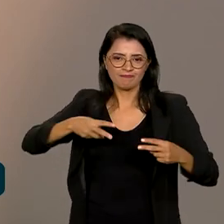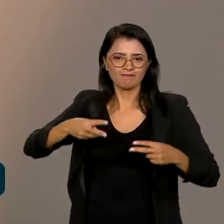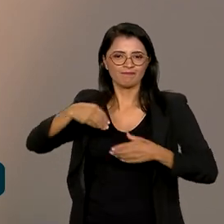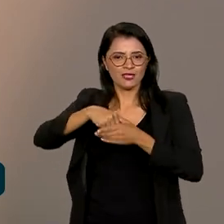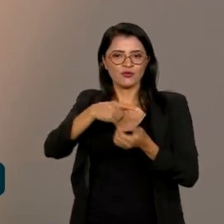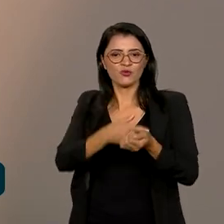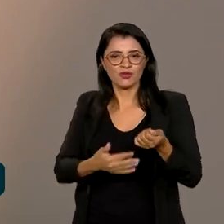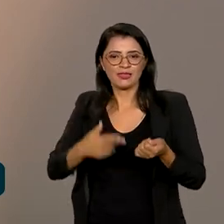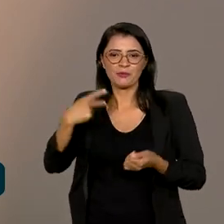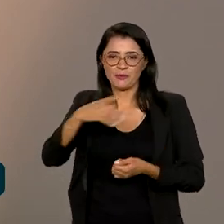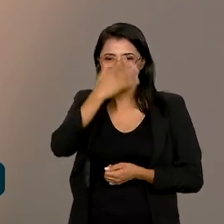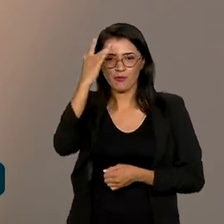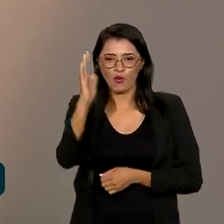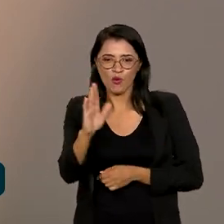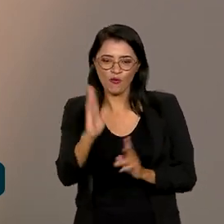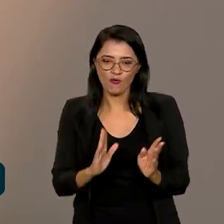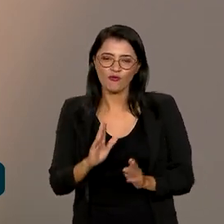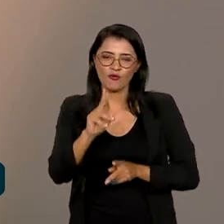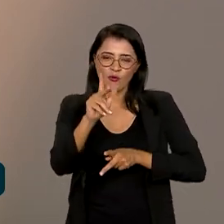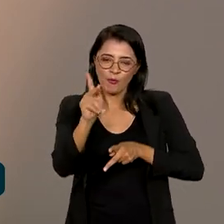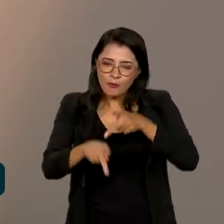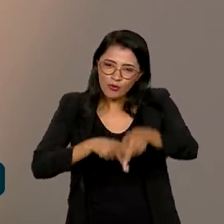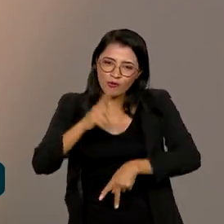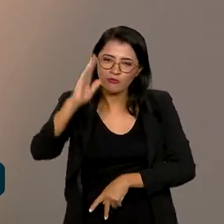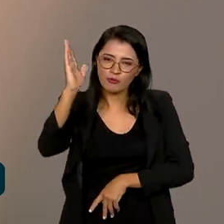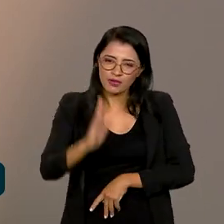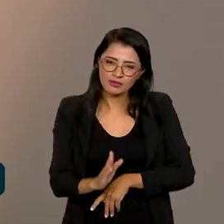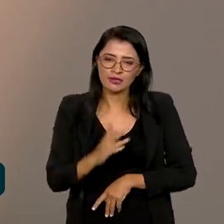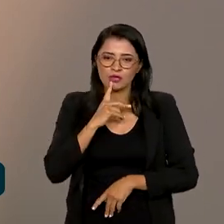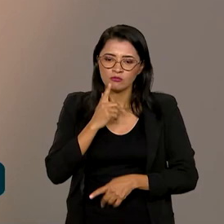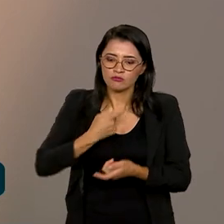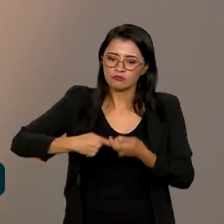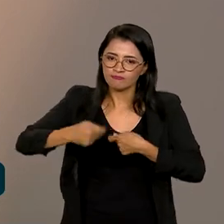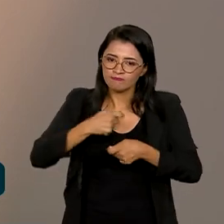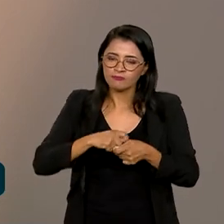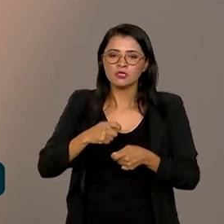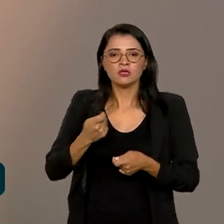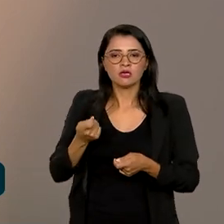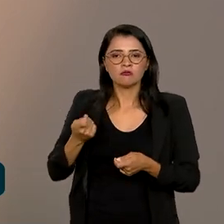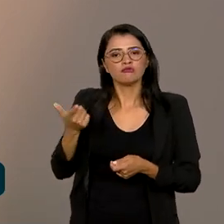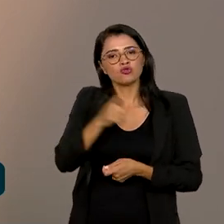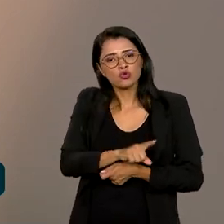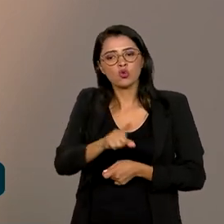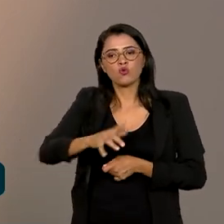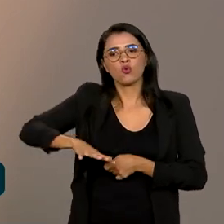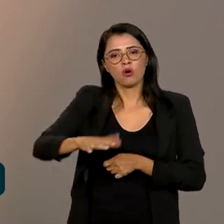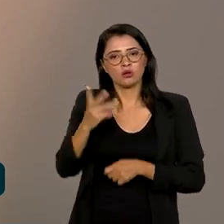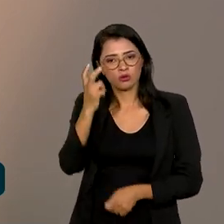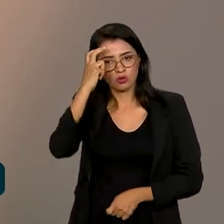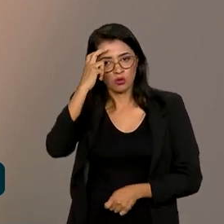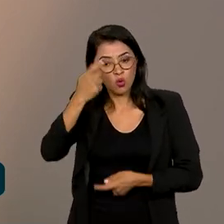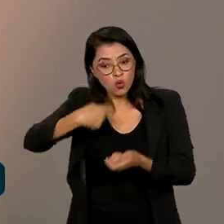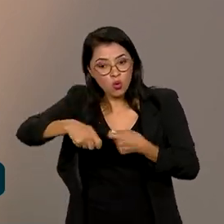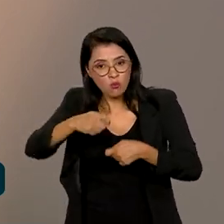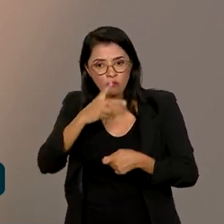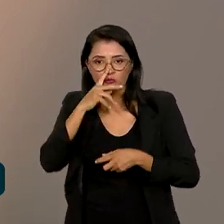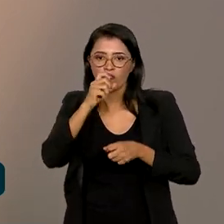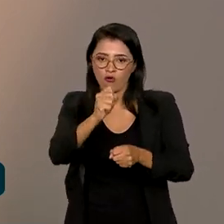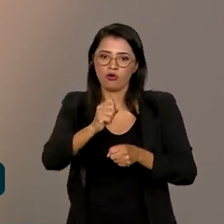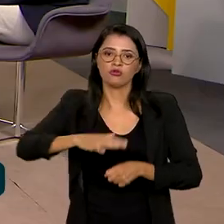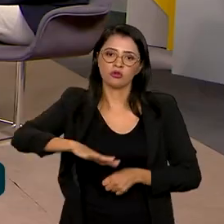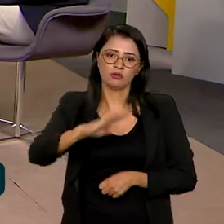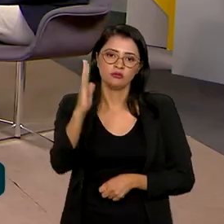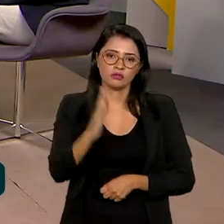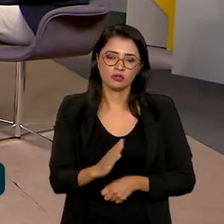para a gente fomentar isso como um investimento e economia, né? Acender mais uma, um setor econômico forte no nosso país.